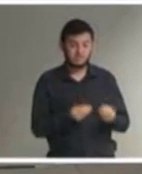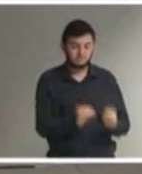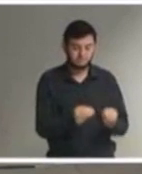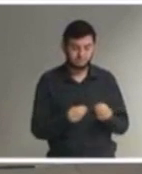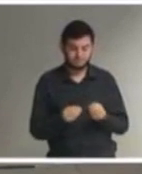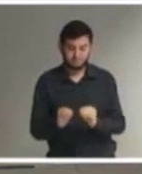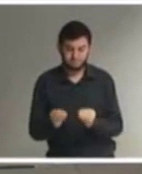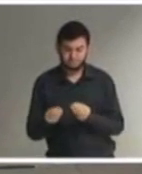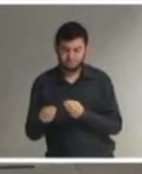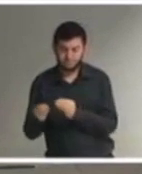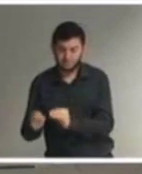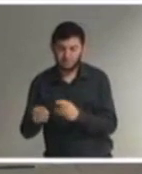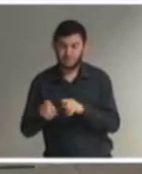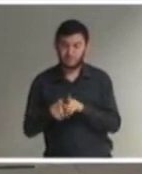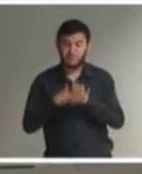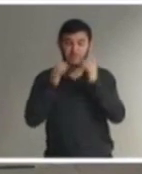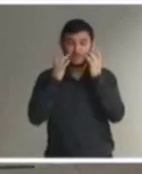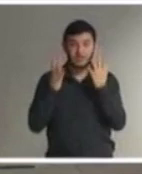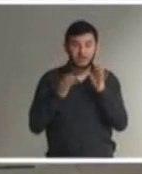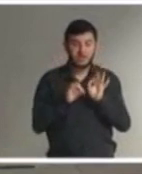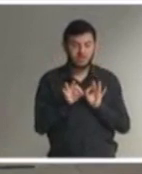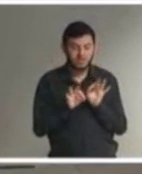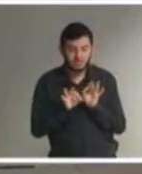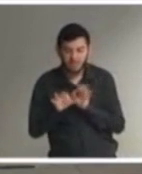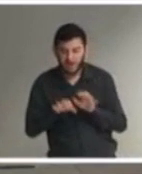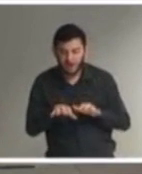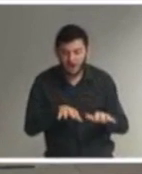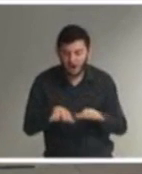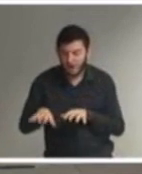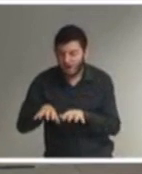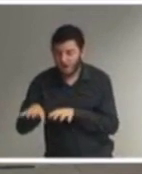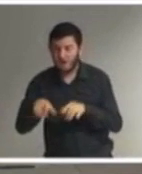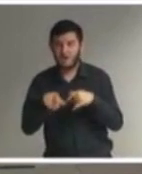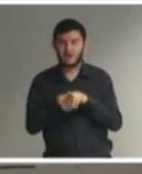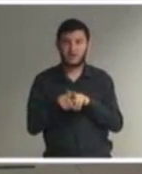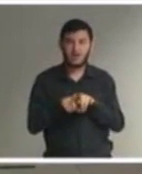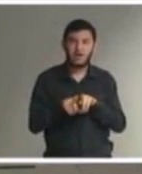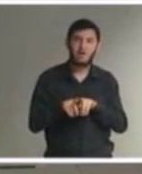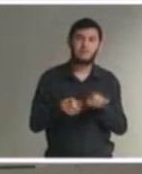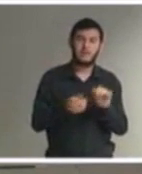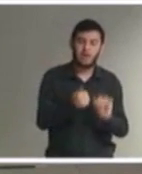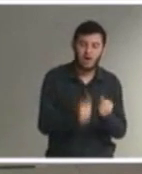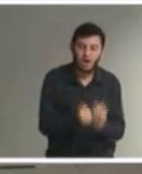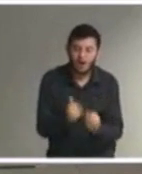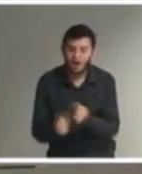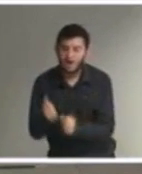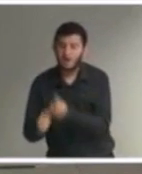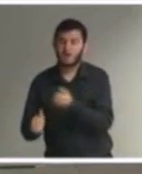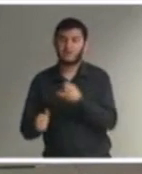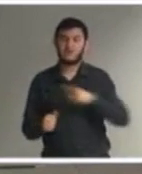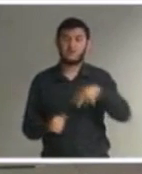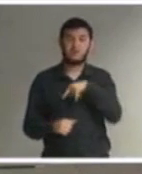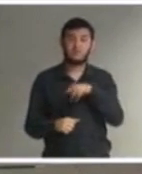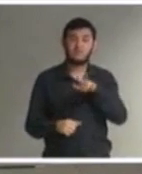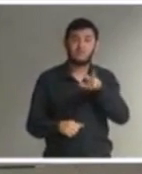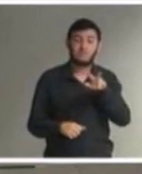facilita o mapeamento facilita a observância a análise de que se vai ser preciso